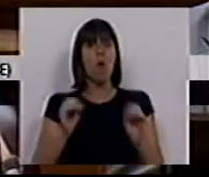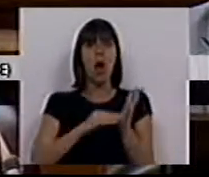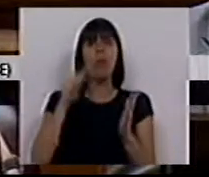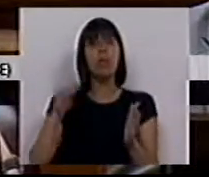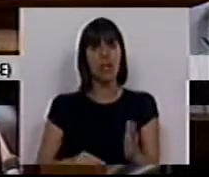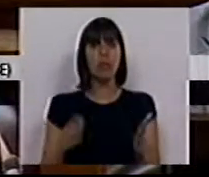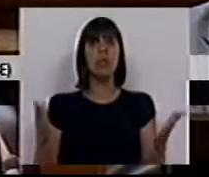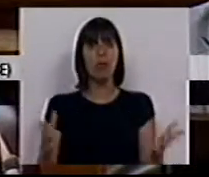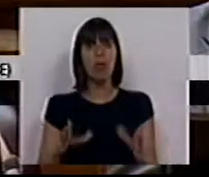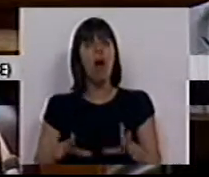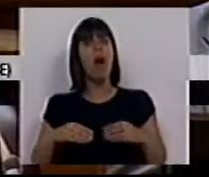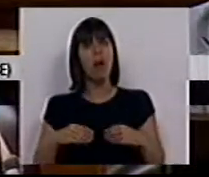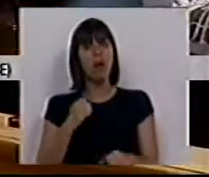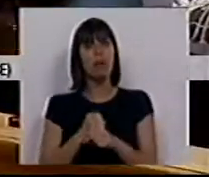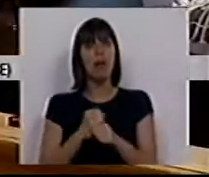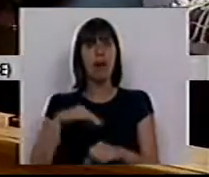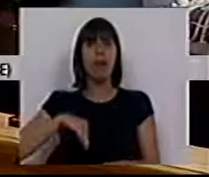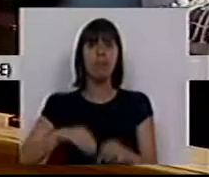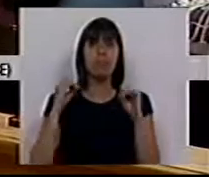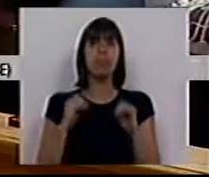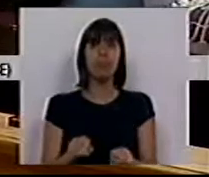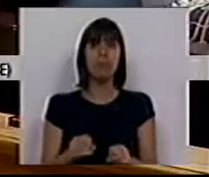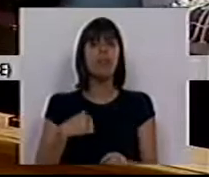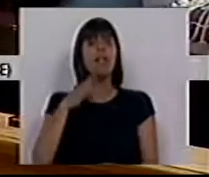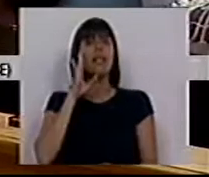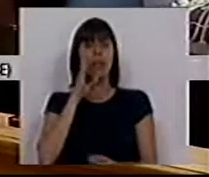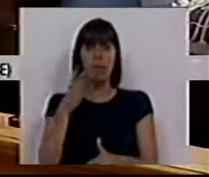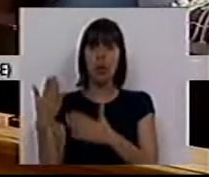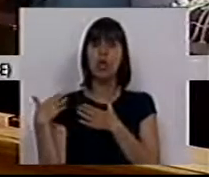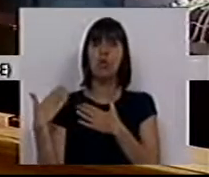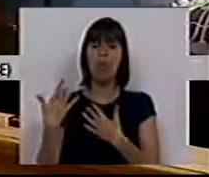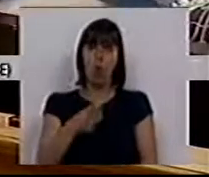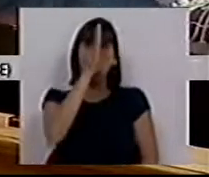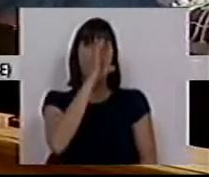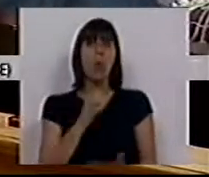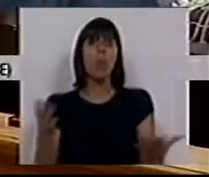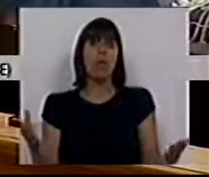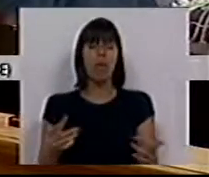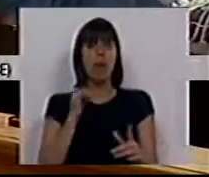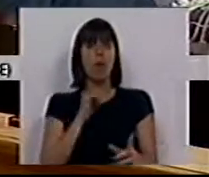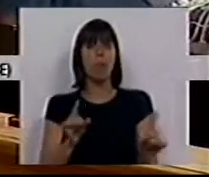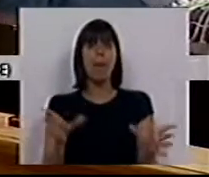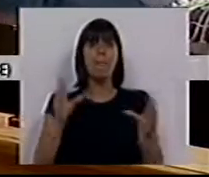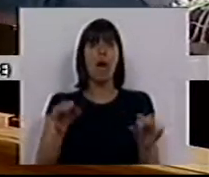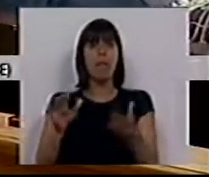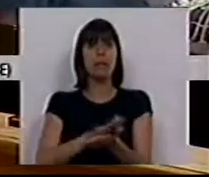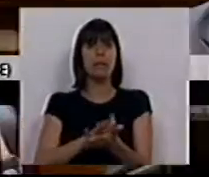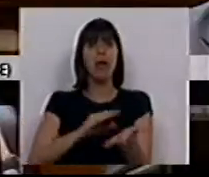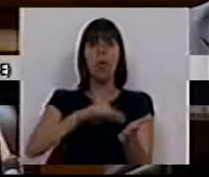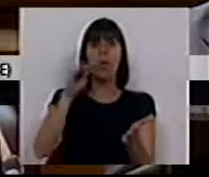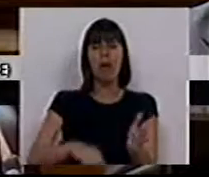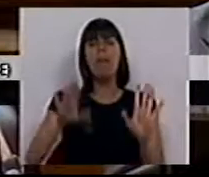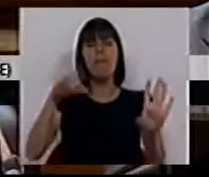contratações, aceitarmos o trabalho sem salário. Sabemos que a responsabilidade é do Governo ao não permitir mais contratações.